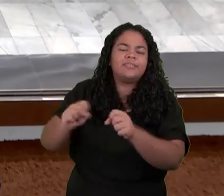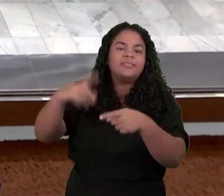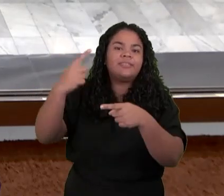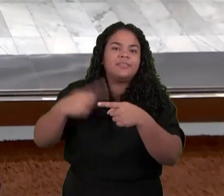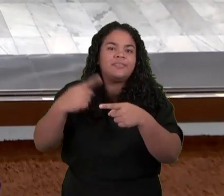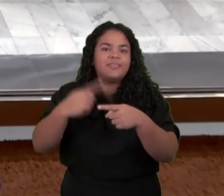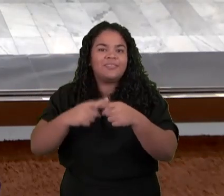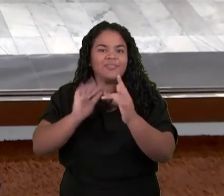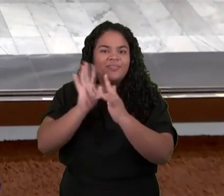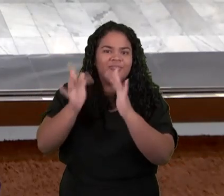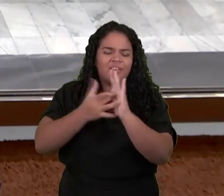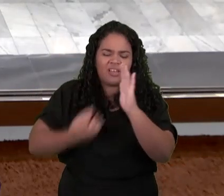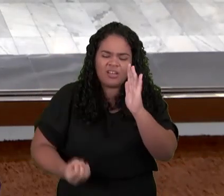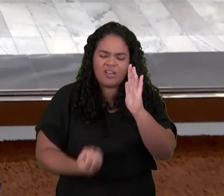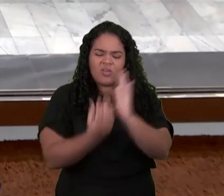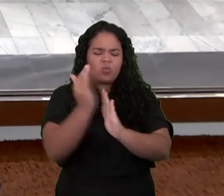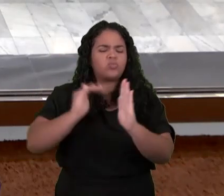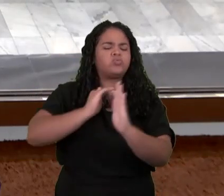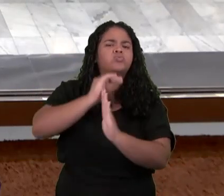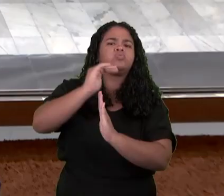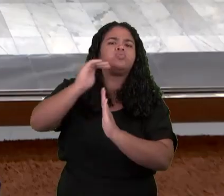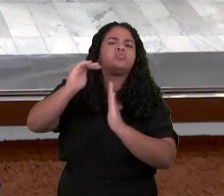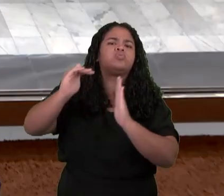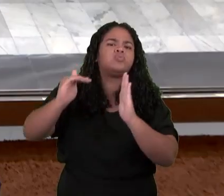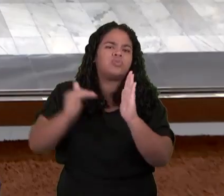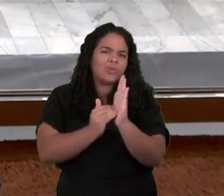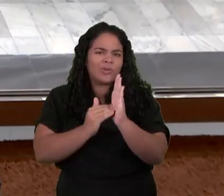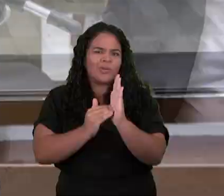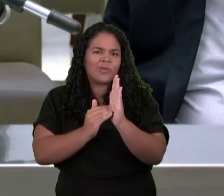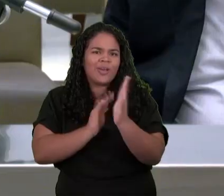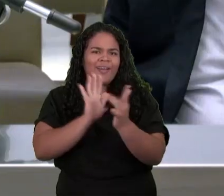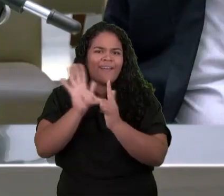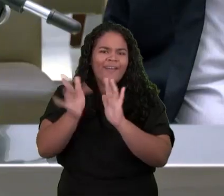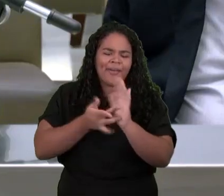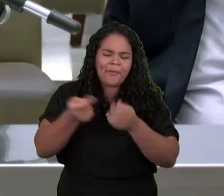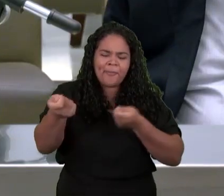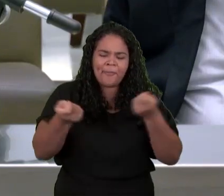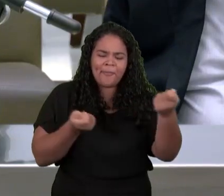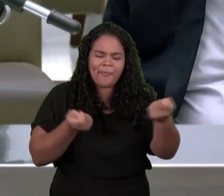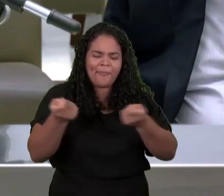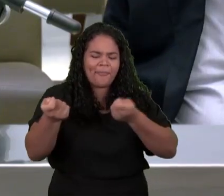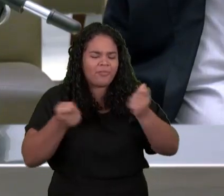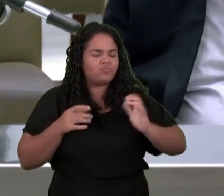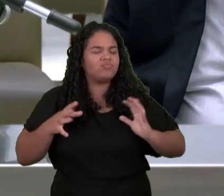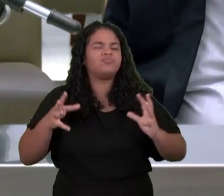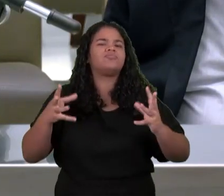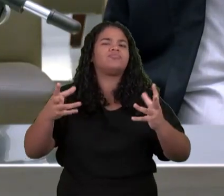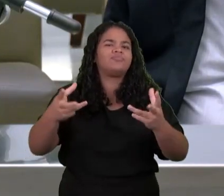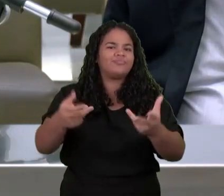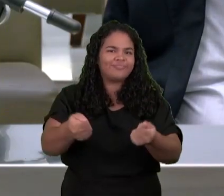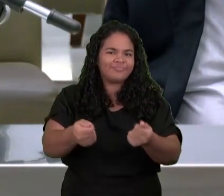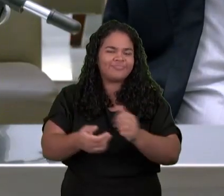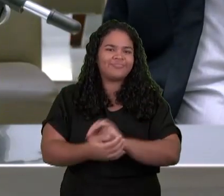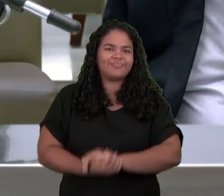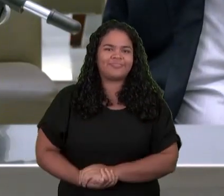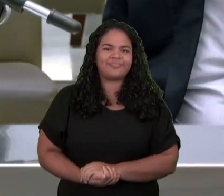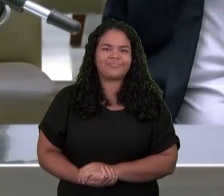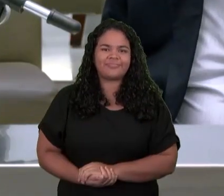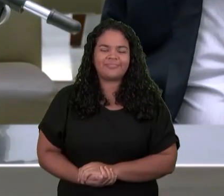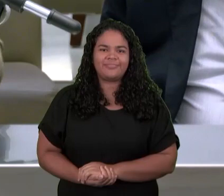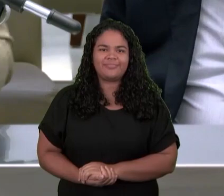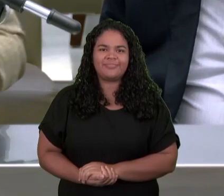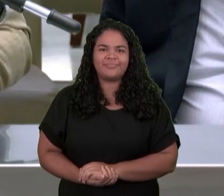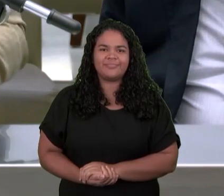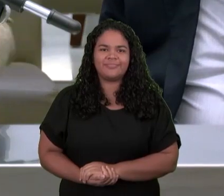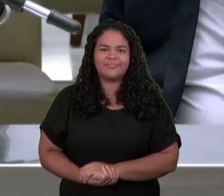Todas E por tua Vontade São E foram Criadas